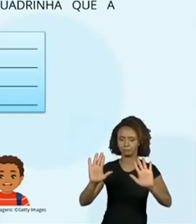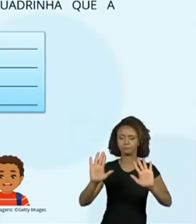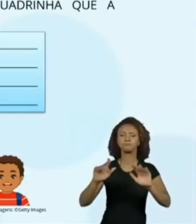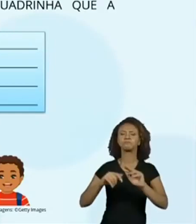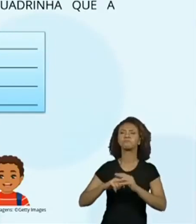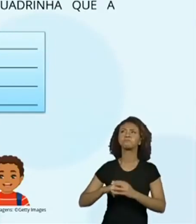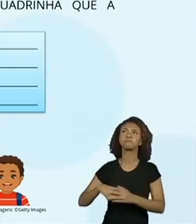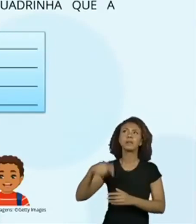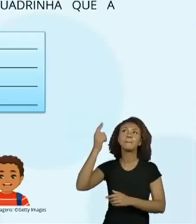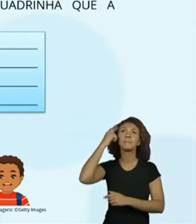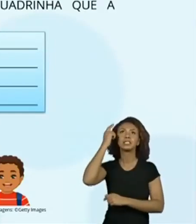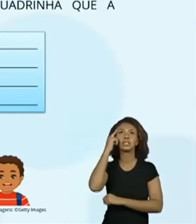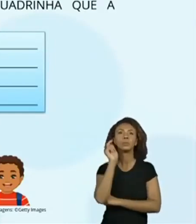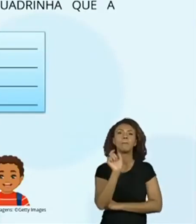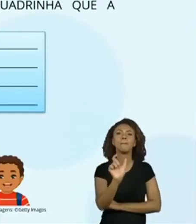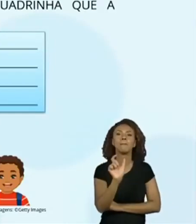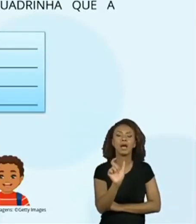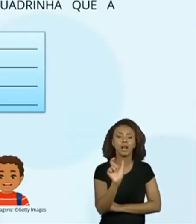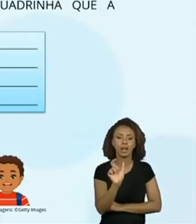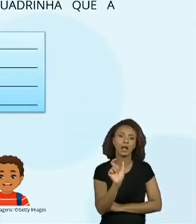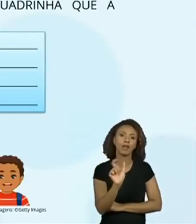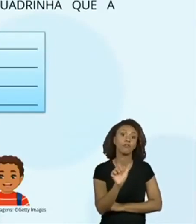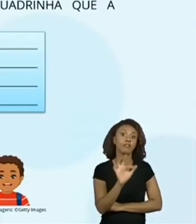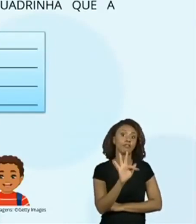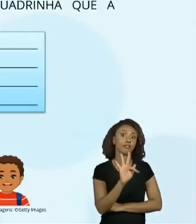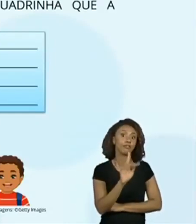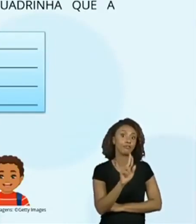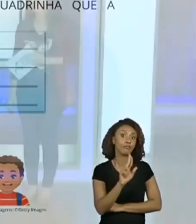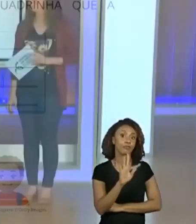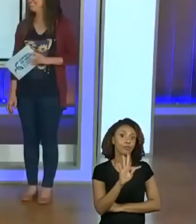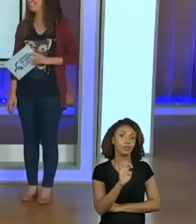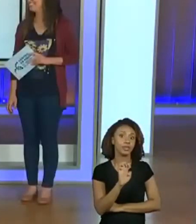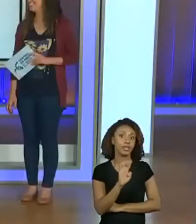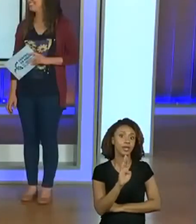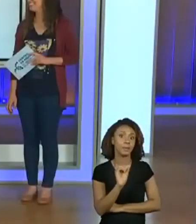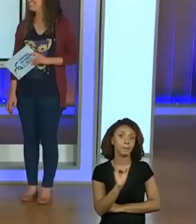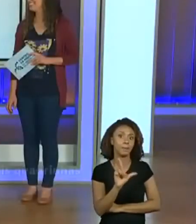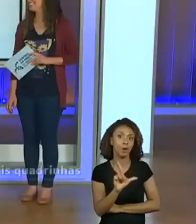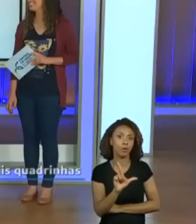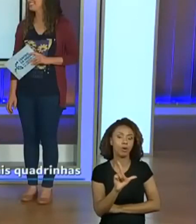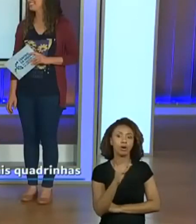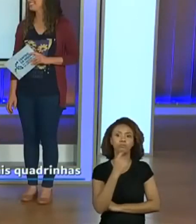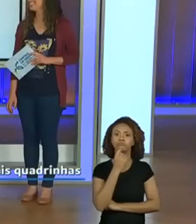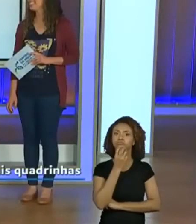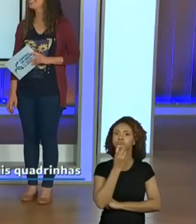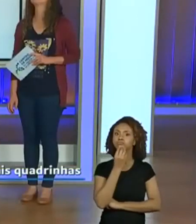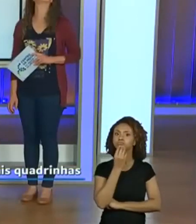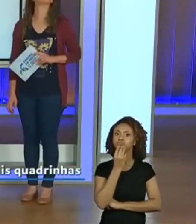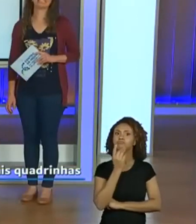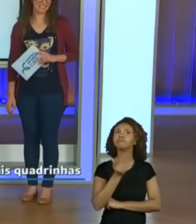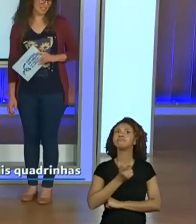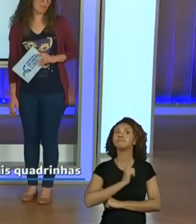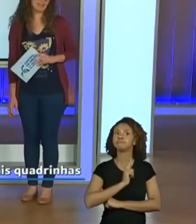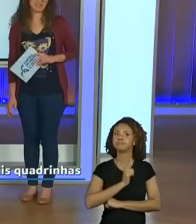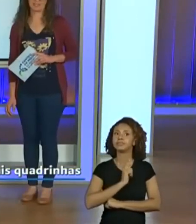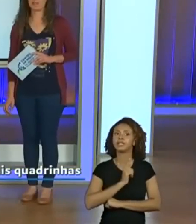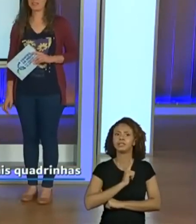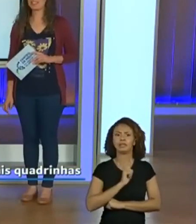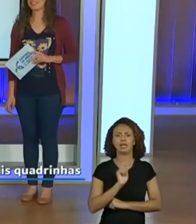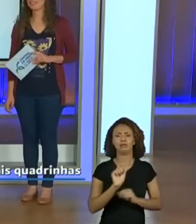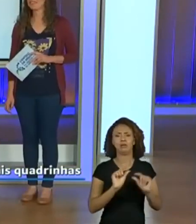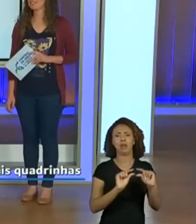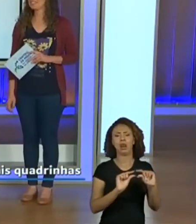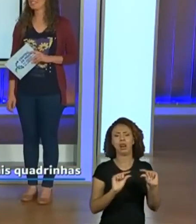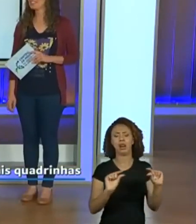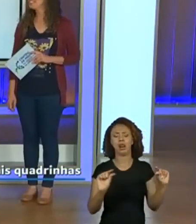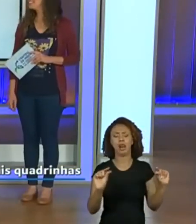Quando a gente pensa em futebol. Ai, a gente pensa no gol. A gente tem, só que a gente tem mais letra do que precisa. Tem mais letra do